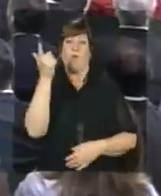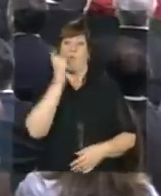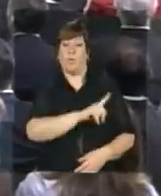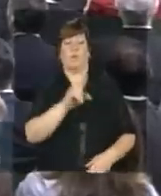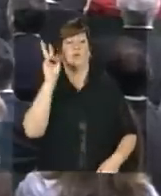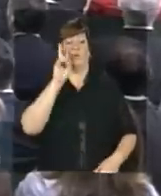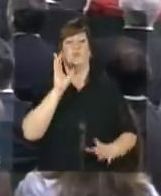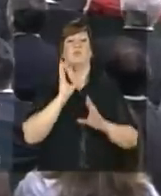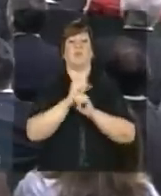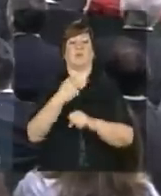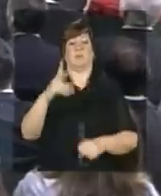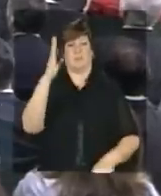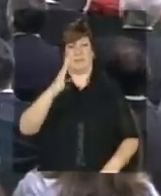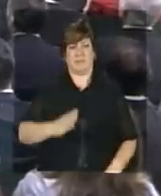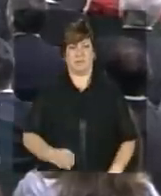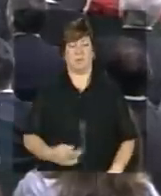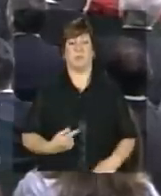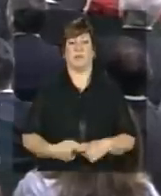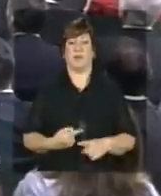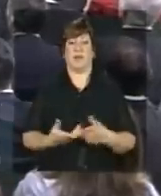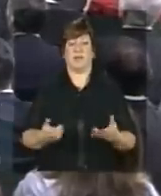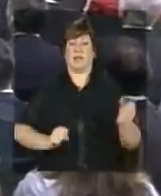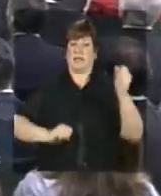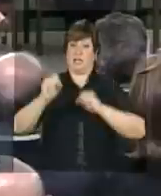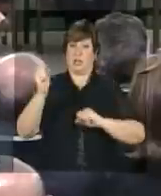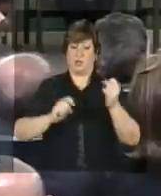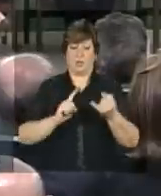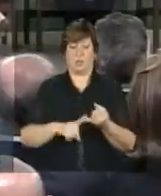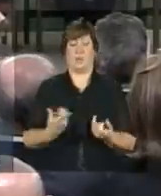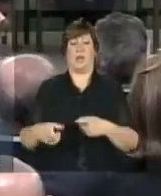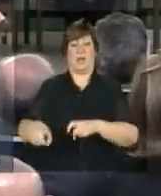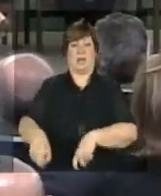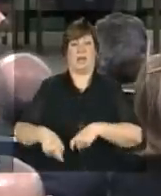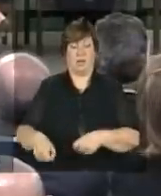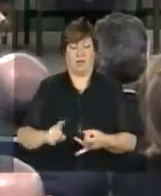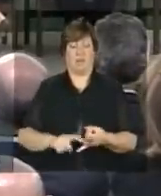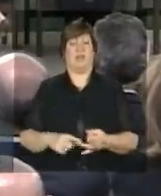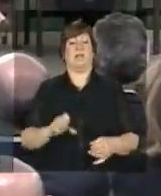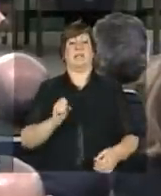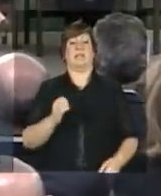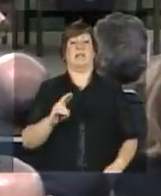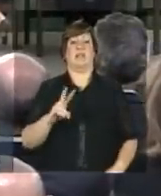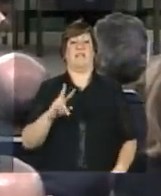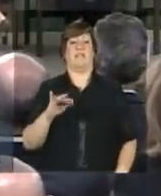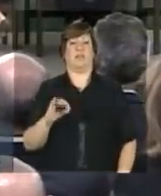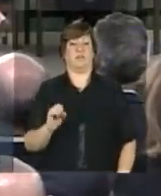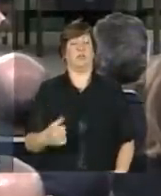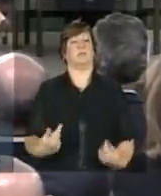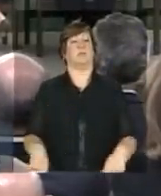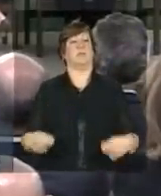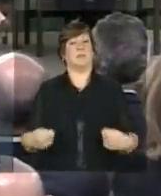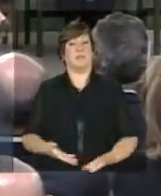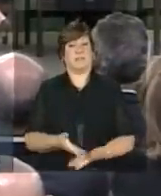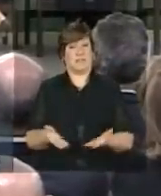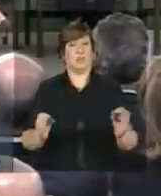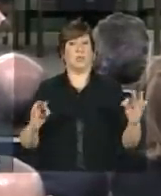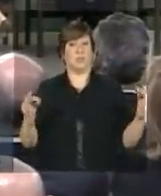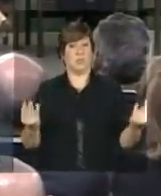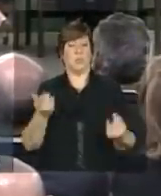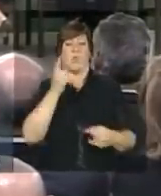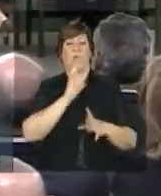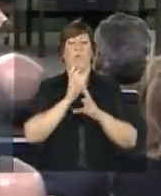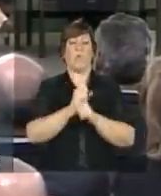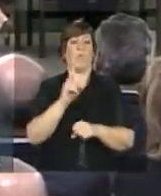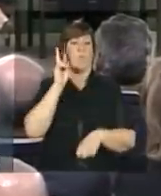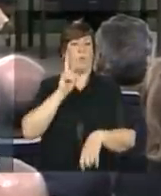história do Brasil porque a indústria a agricultura os serviços tudo isso isso é conquista de um período